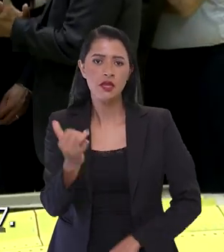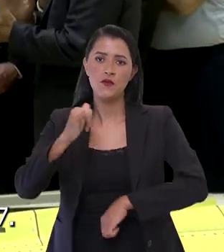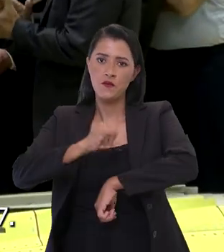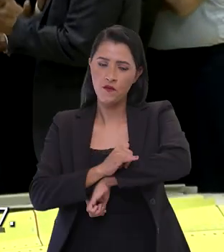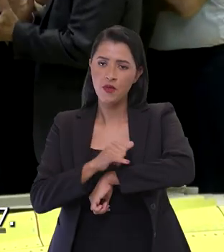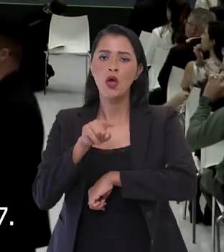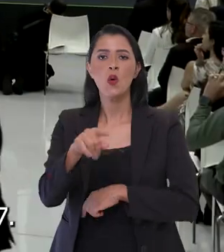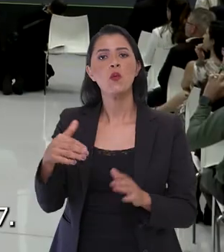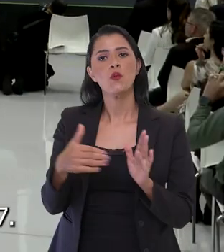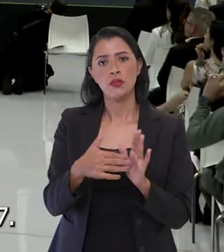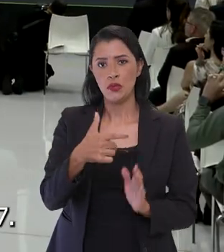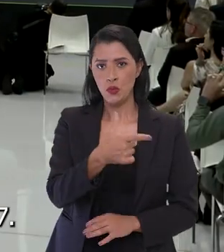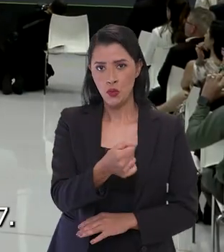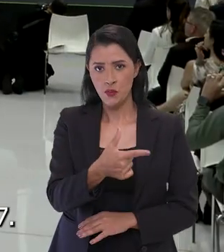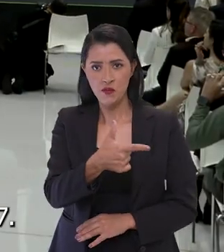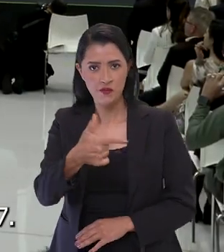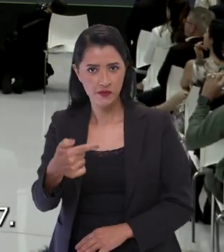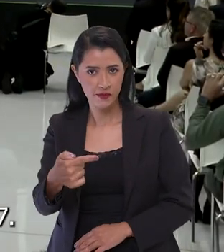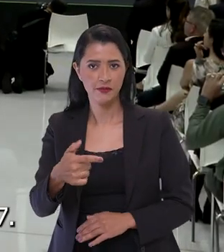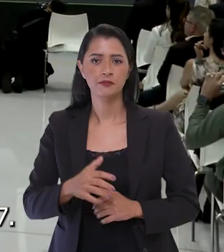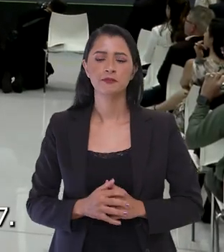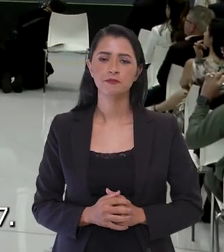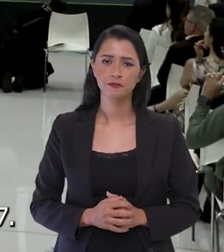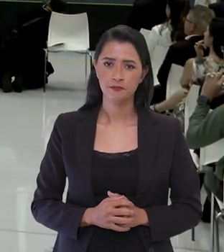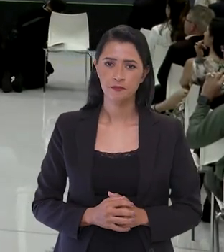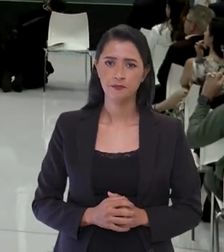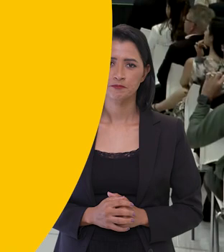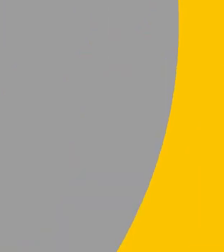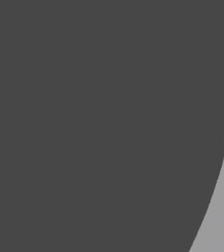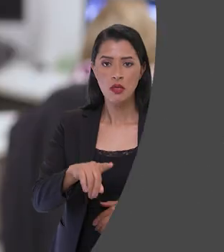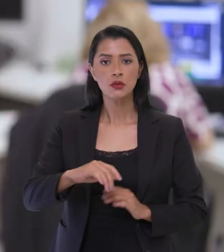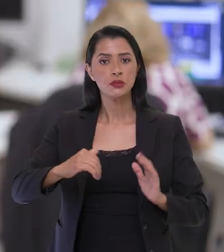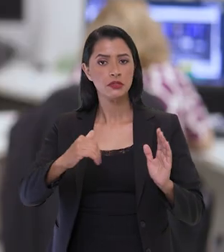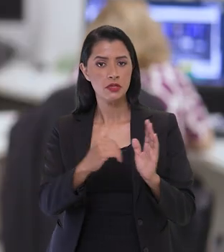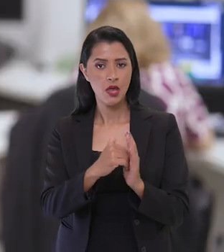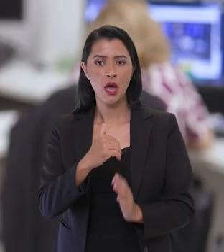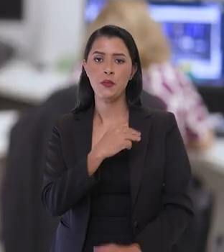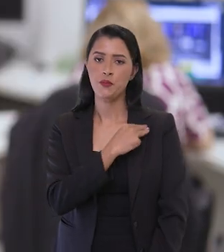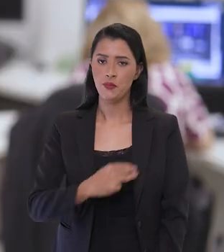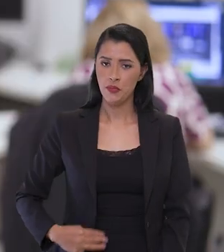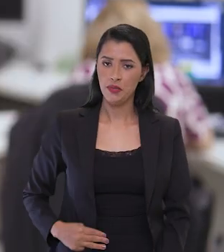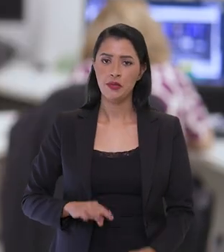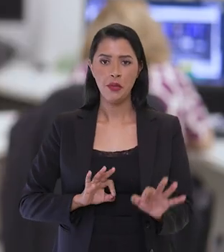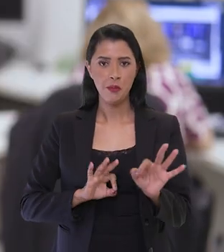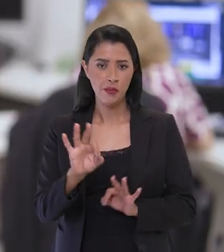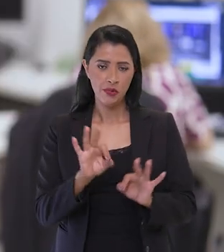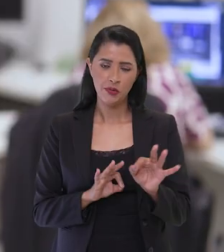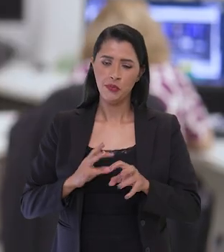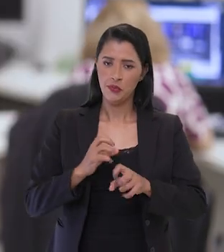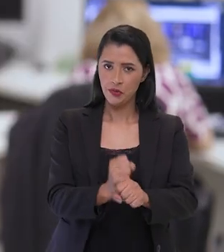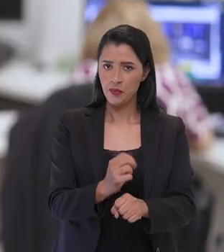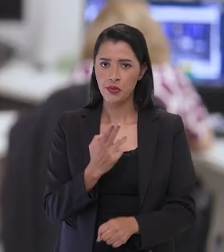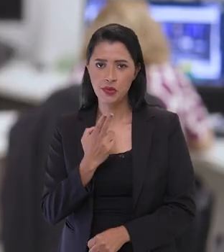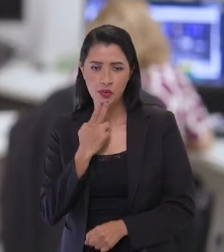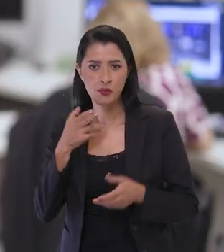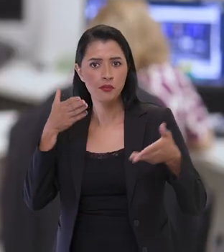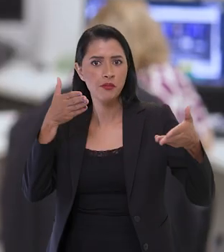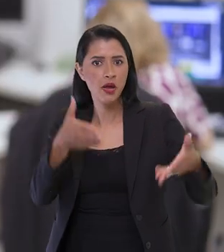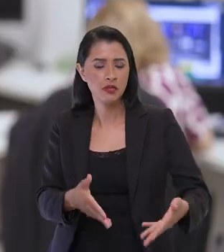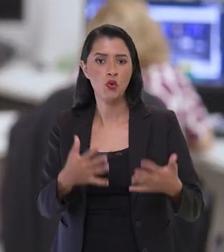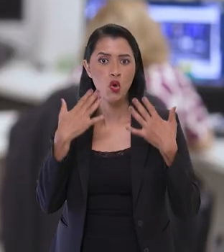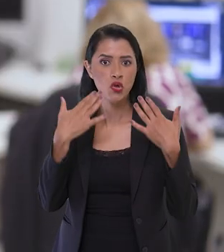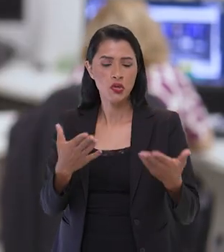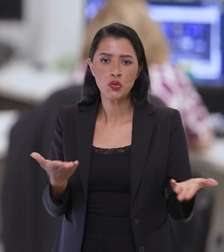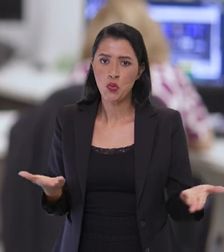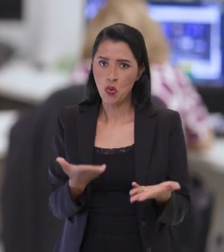36 aeronaves Gripen até 2027. E no Senado, a ministra do Planejamento e Orçamento, Simone